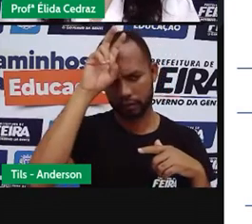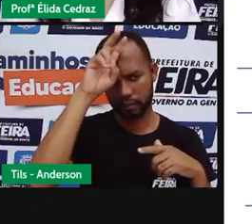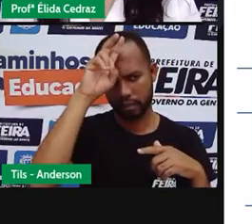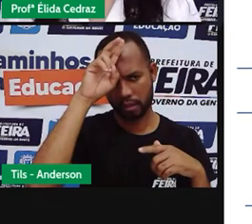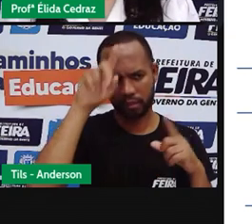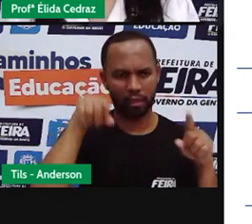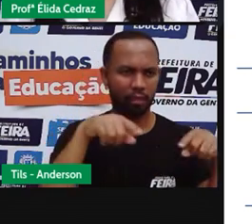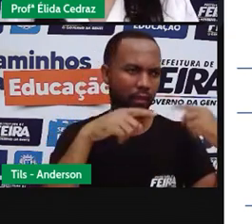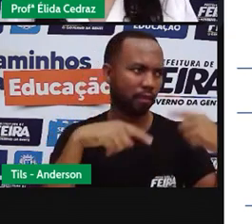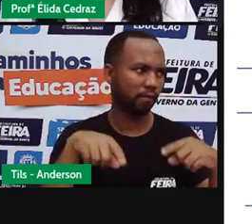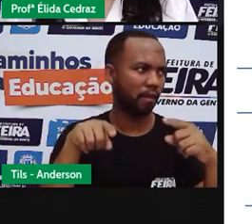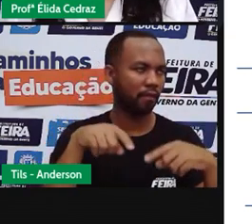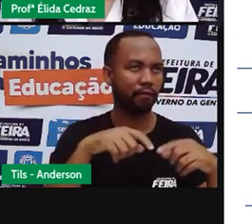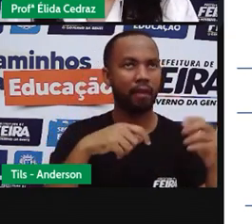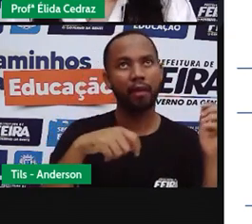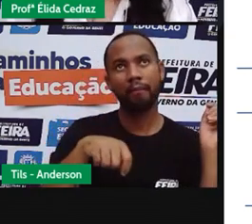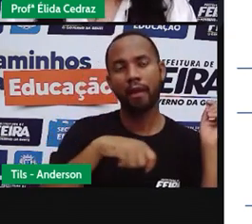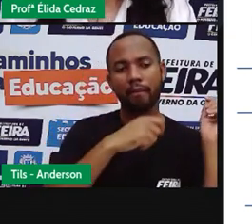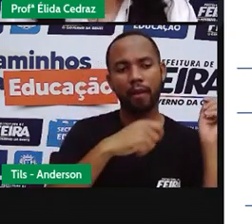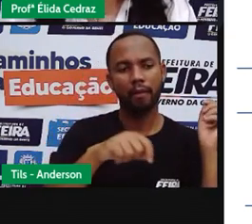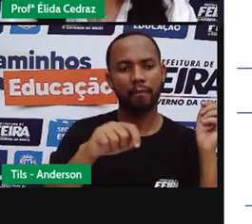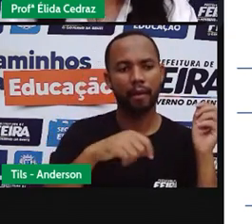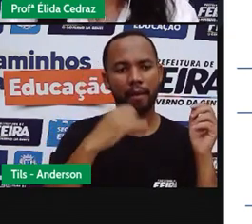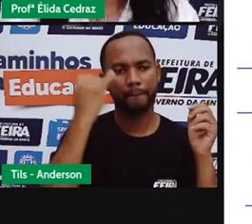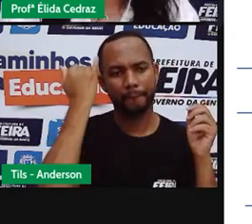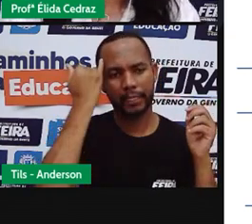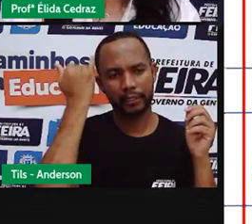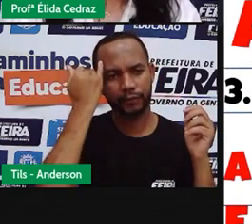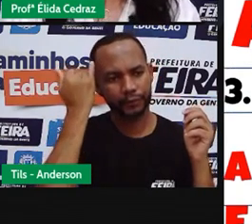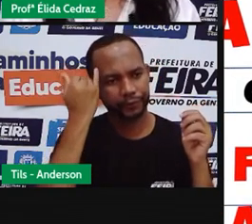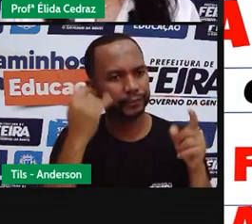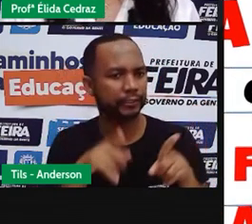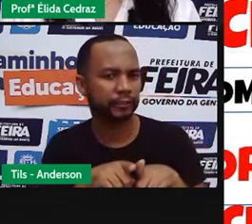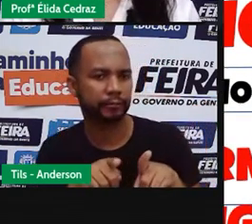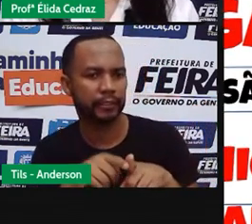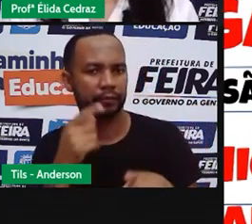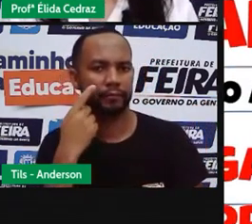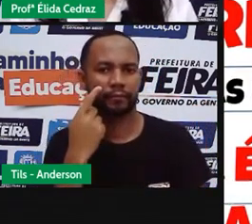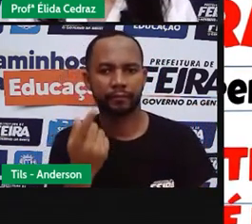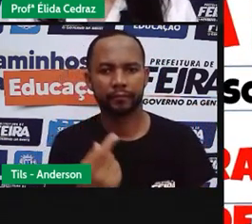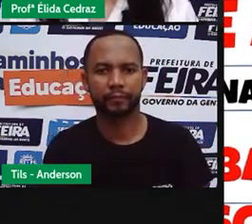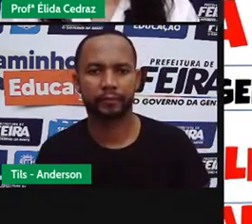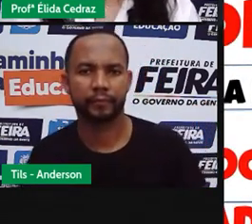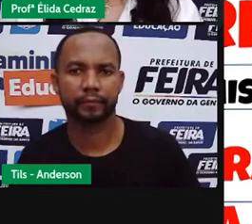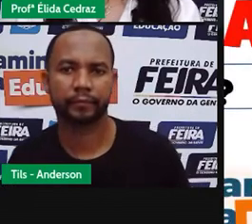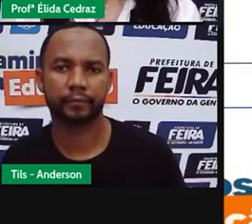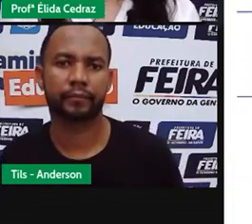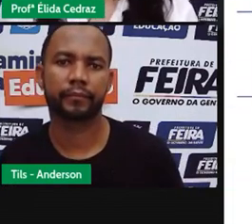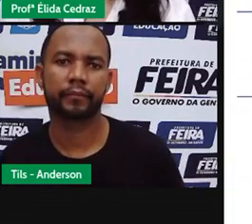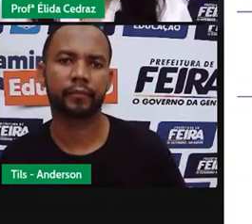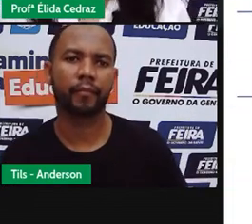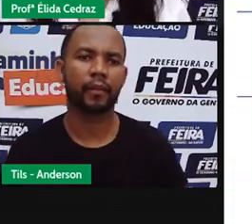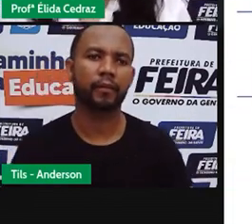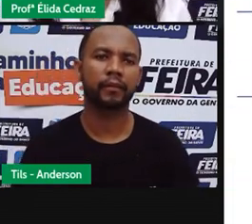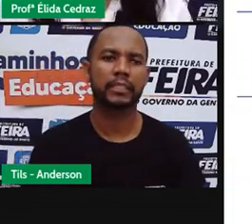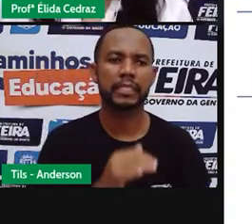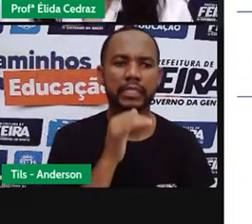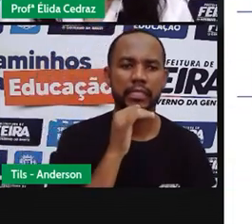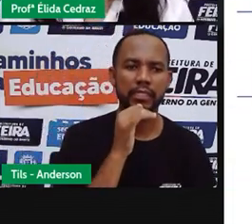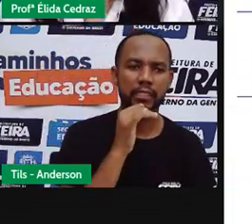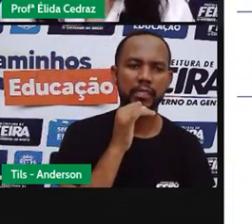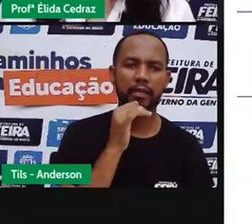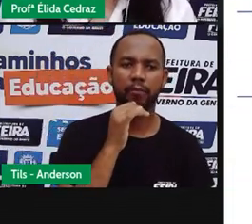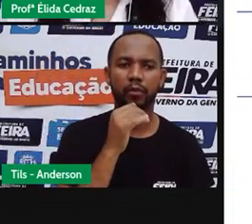desampada. Preguiçosa. O que elas fizeram durante as